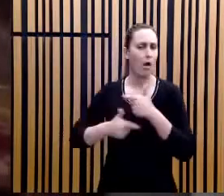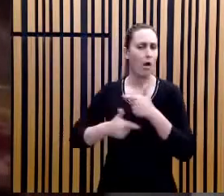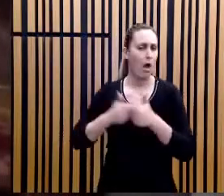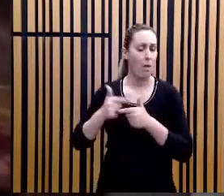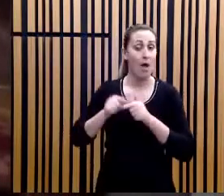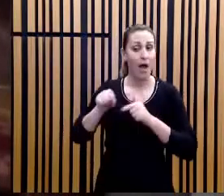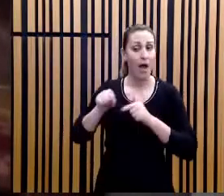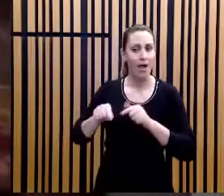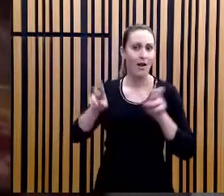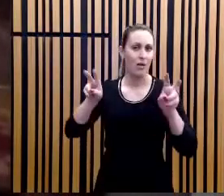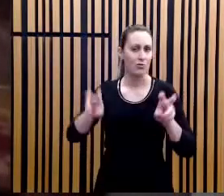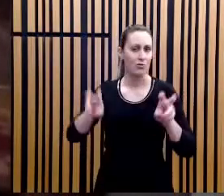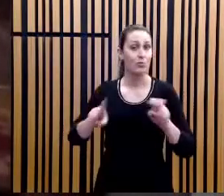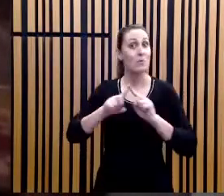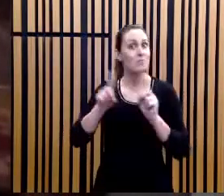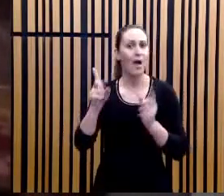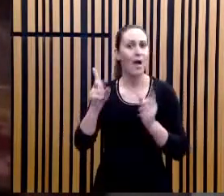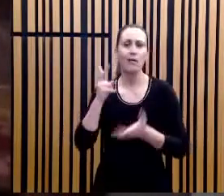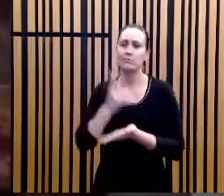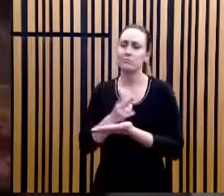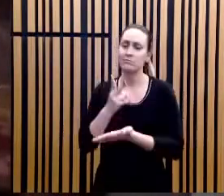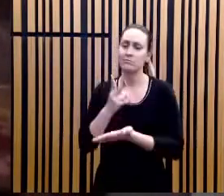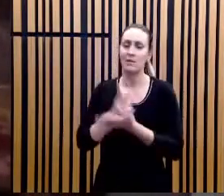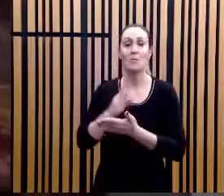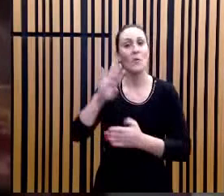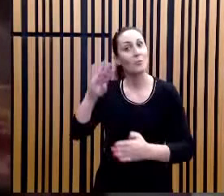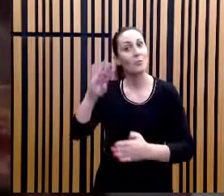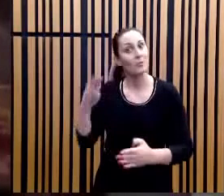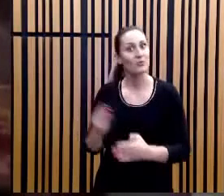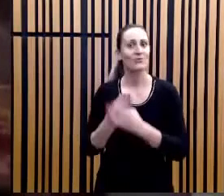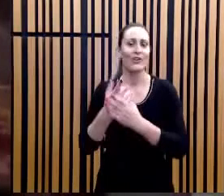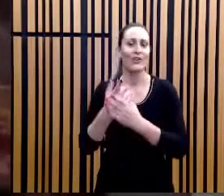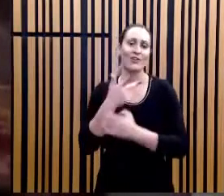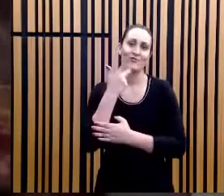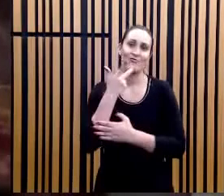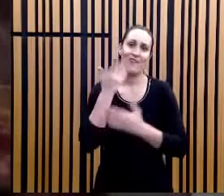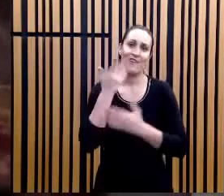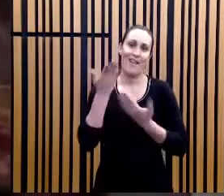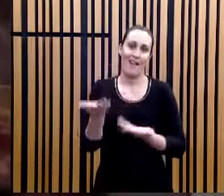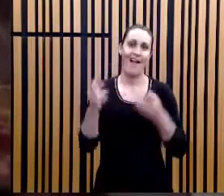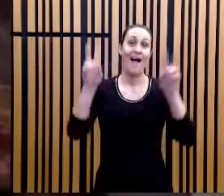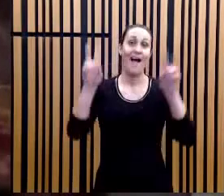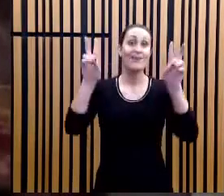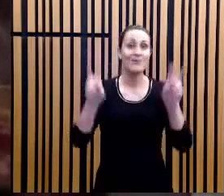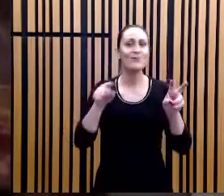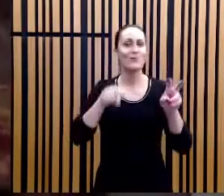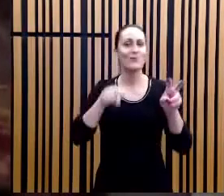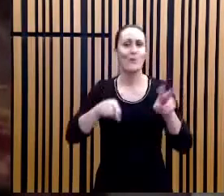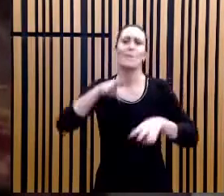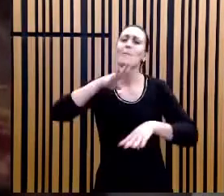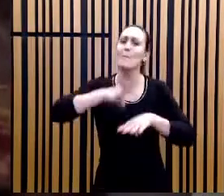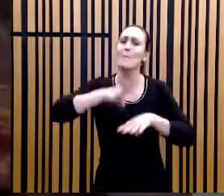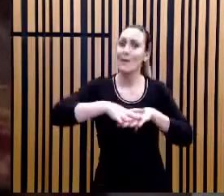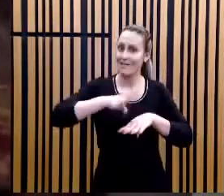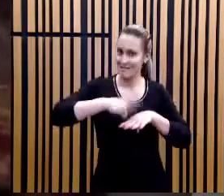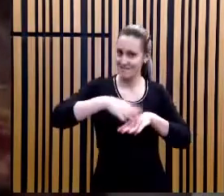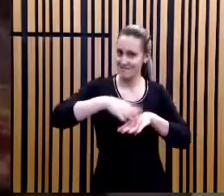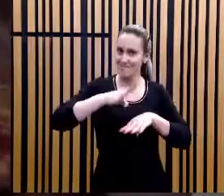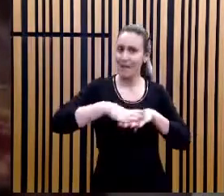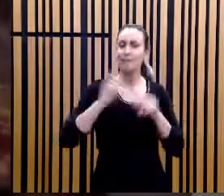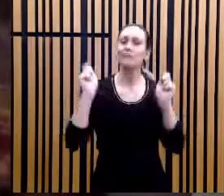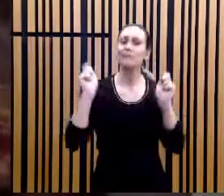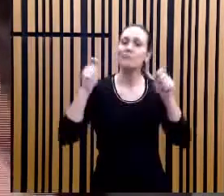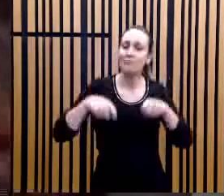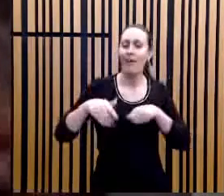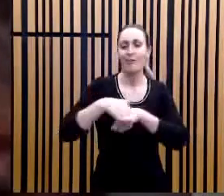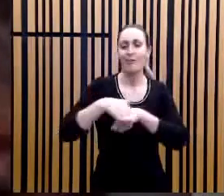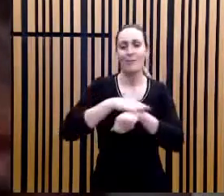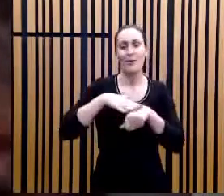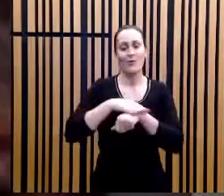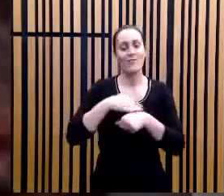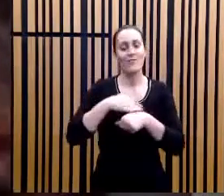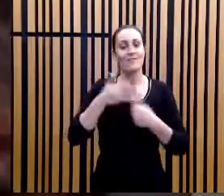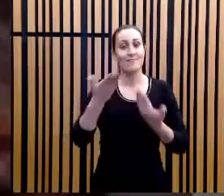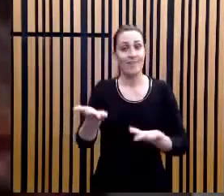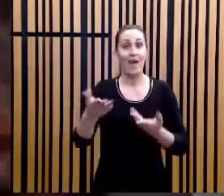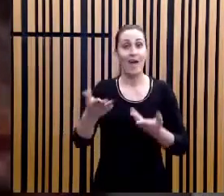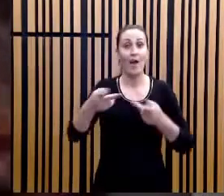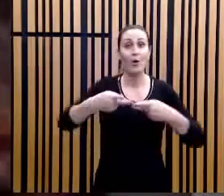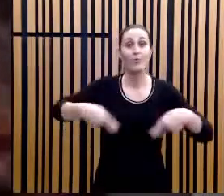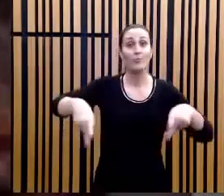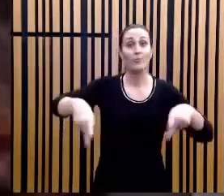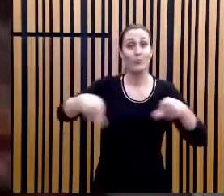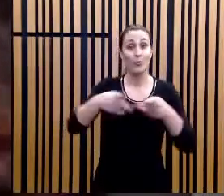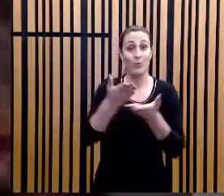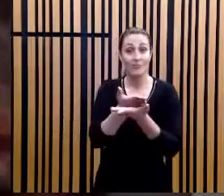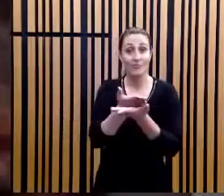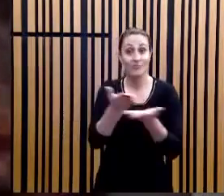quando eu tenho a oportunidade de falar em matemática, de conversar especificamente com esse público, que é um